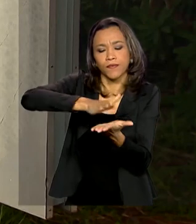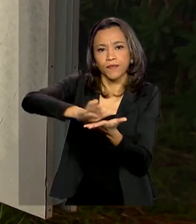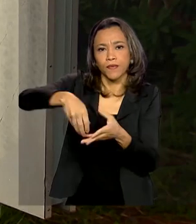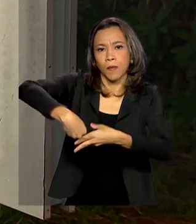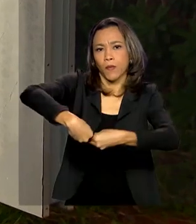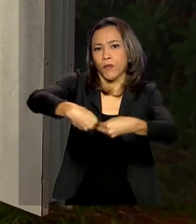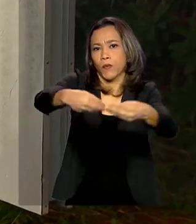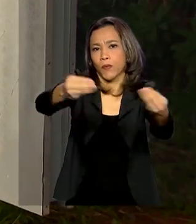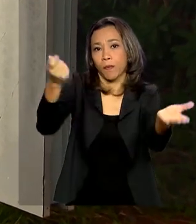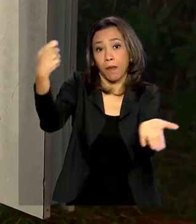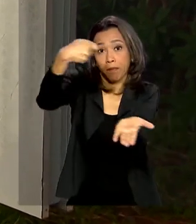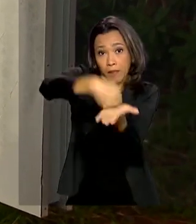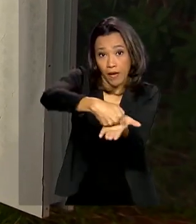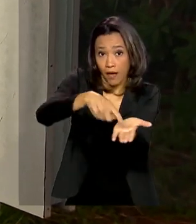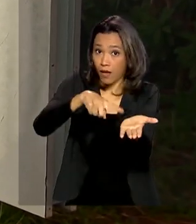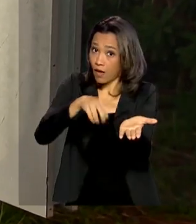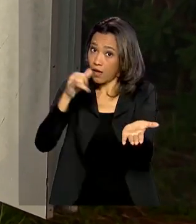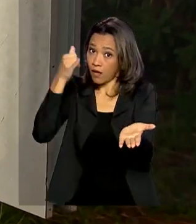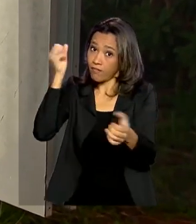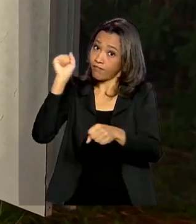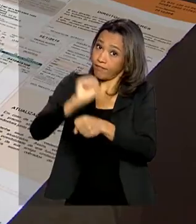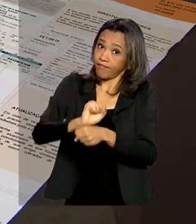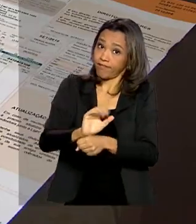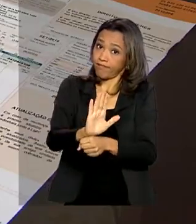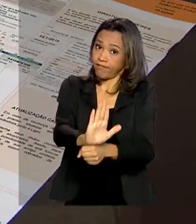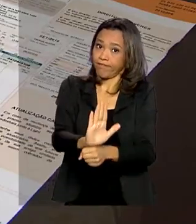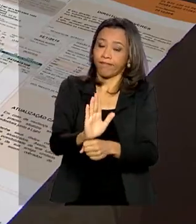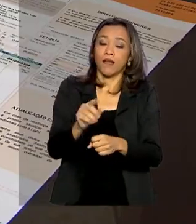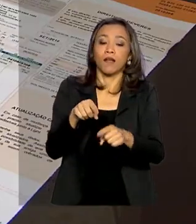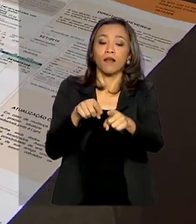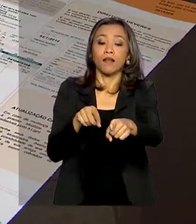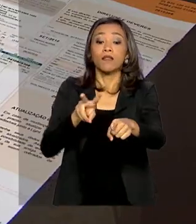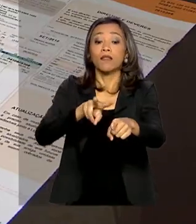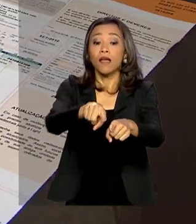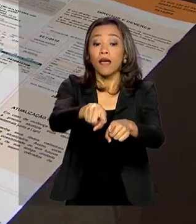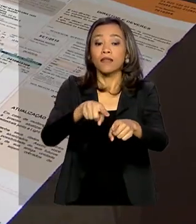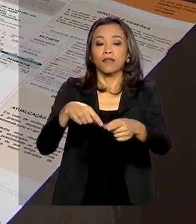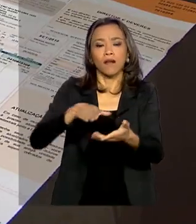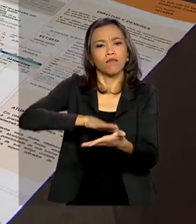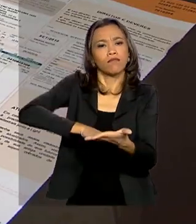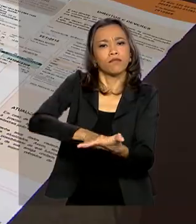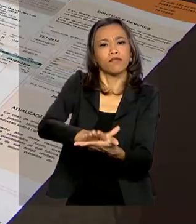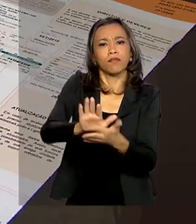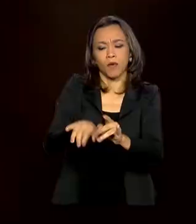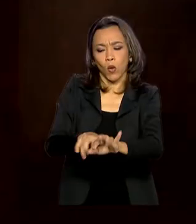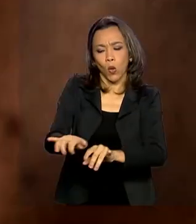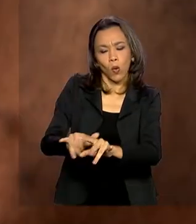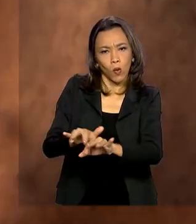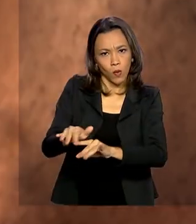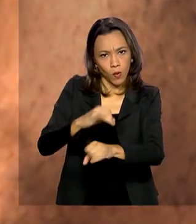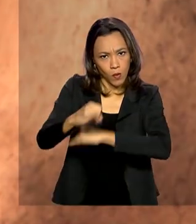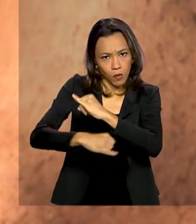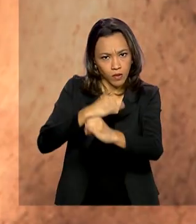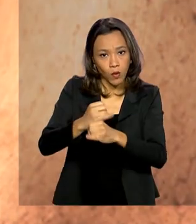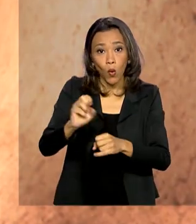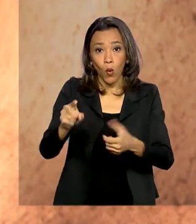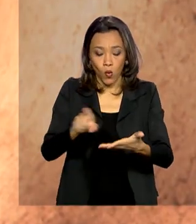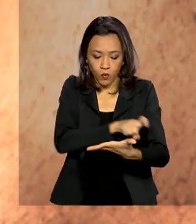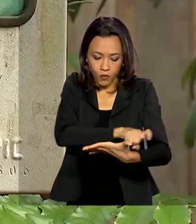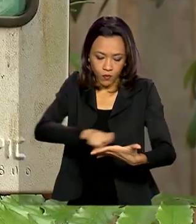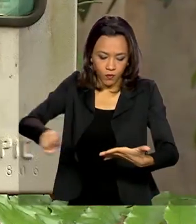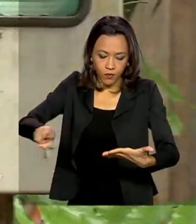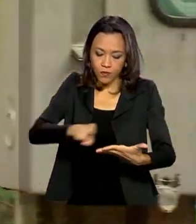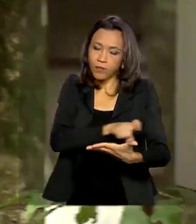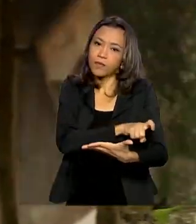consumidores. As distribuidoras devem disponibilizar a fatura eletrônica ou então os códigos de barras por